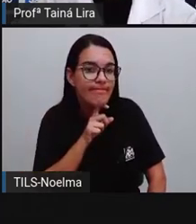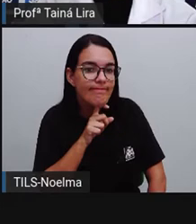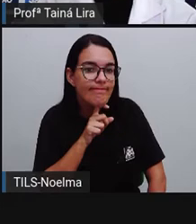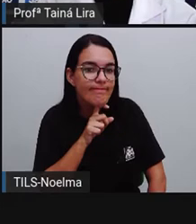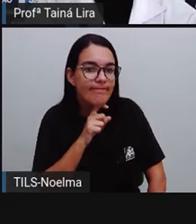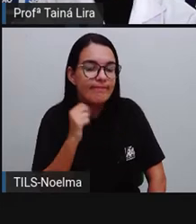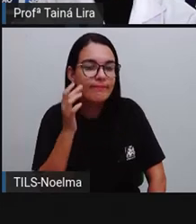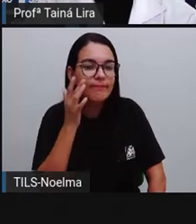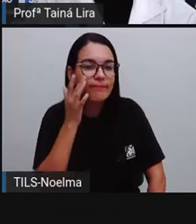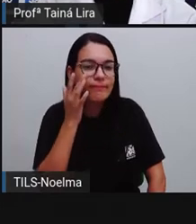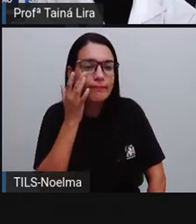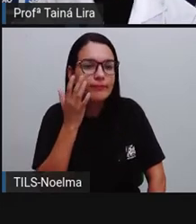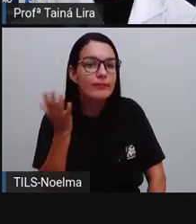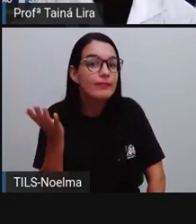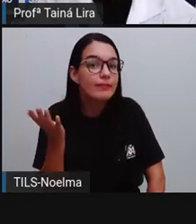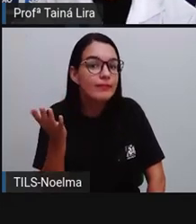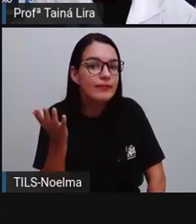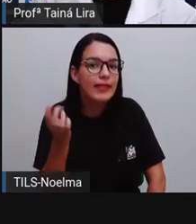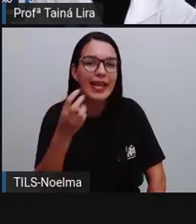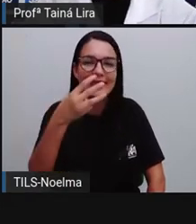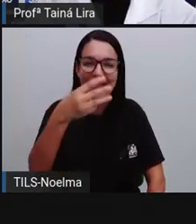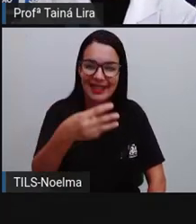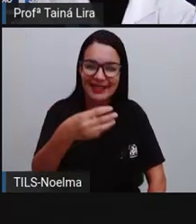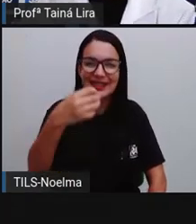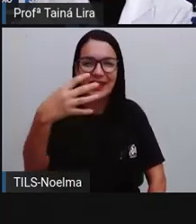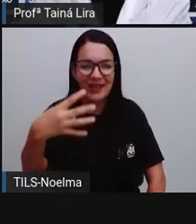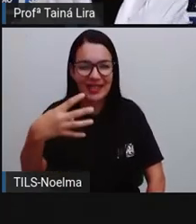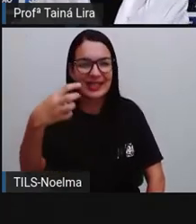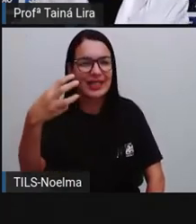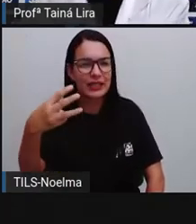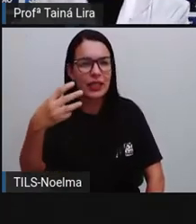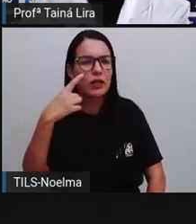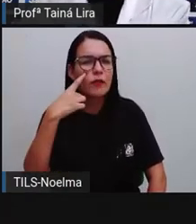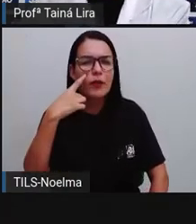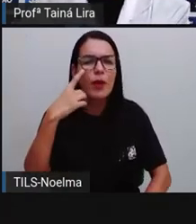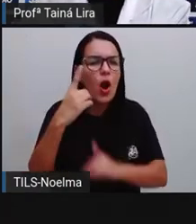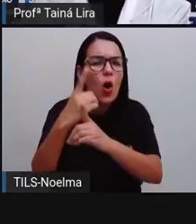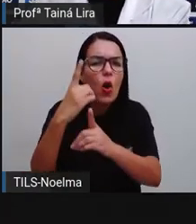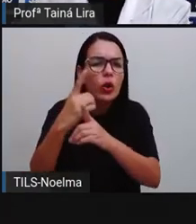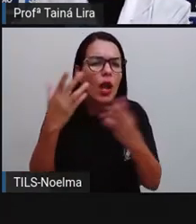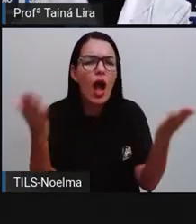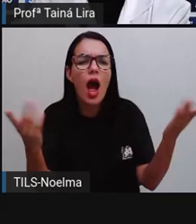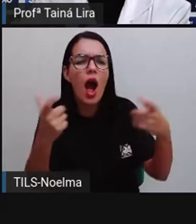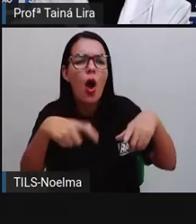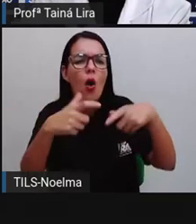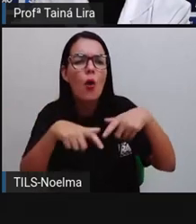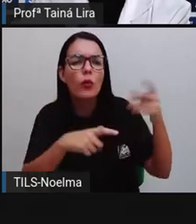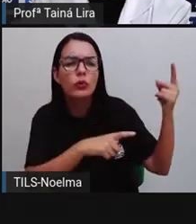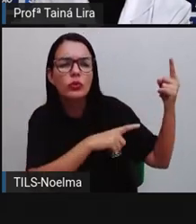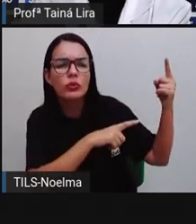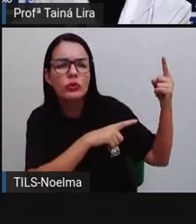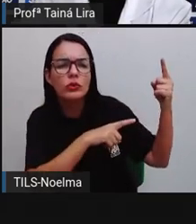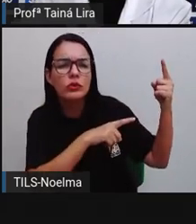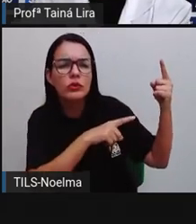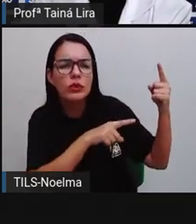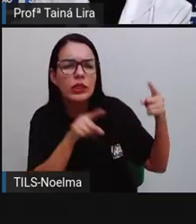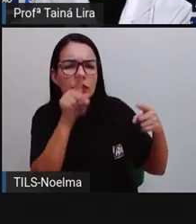De quanto era? 343. localizar esse número na tabela, circular aí.